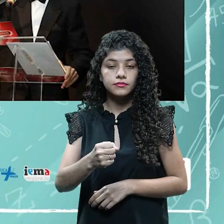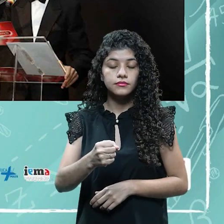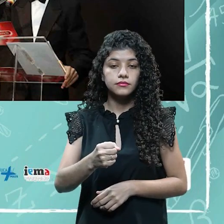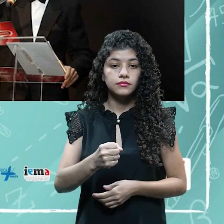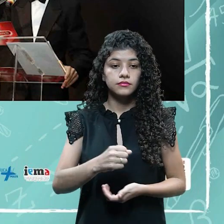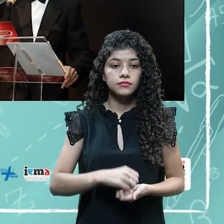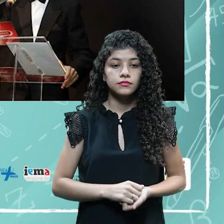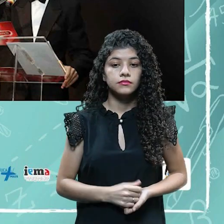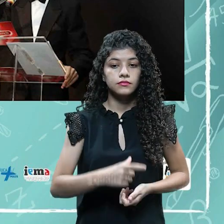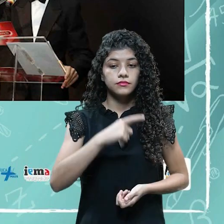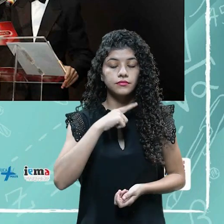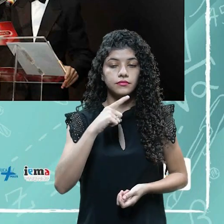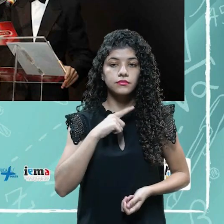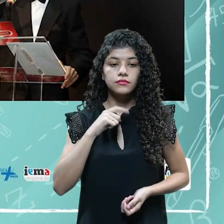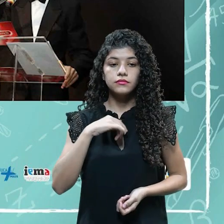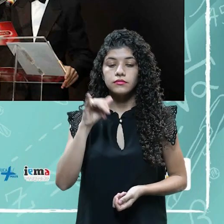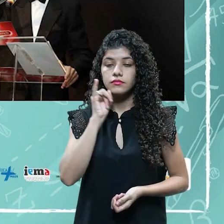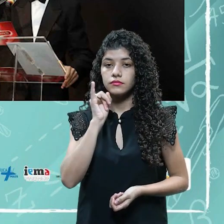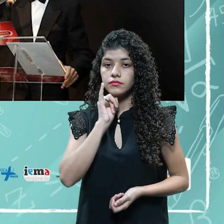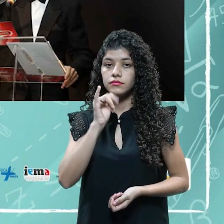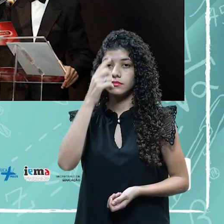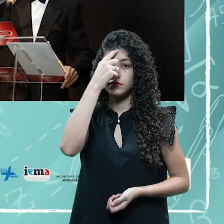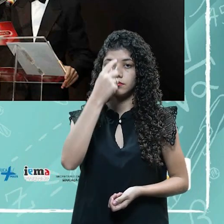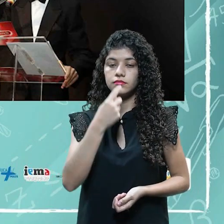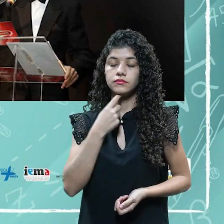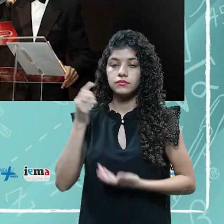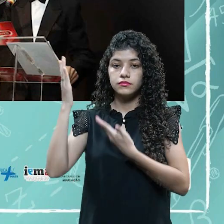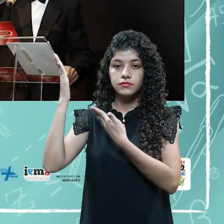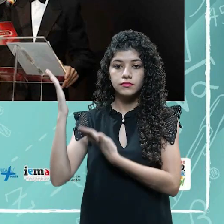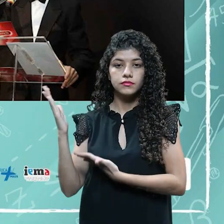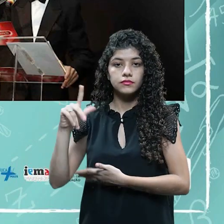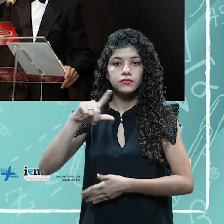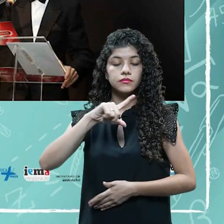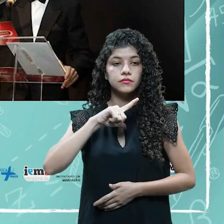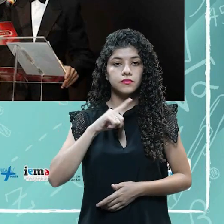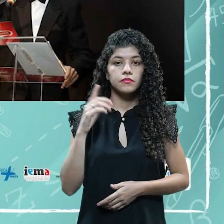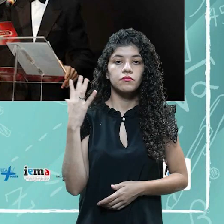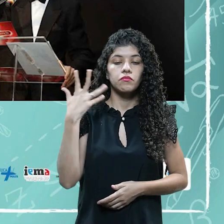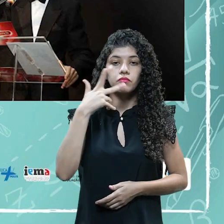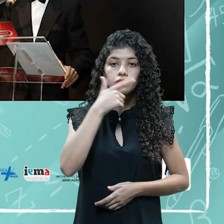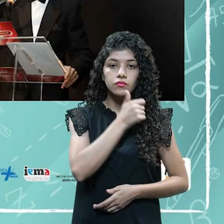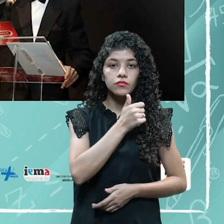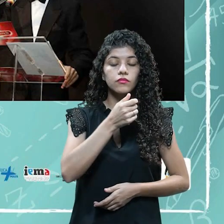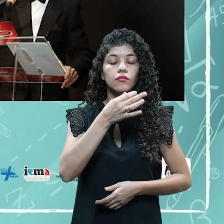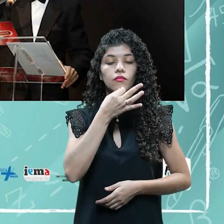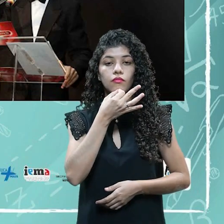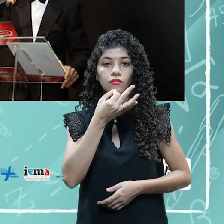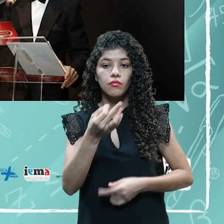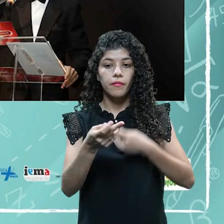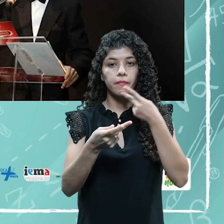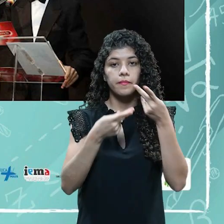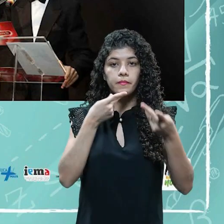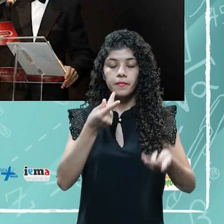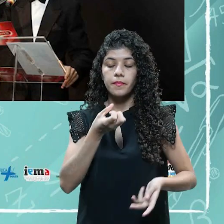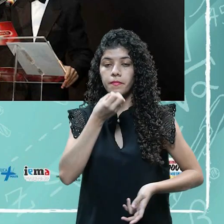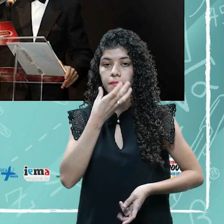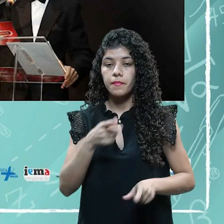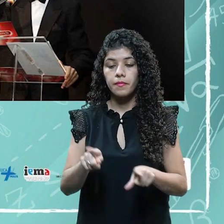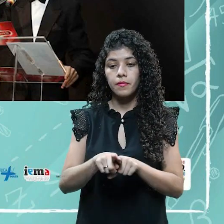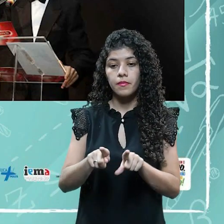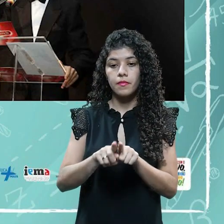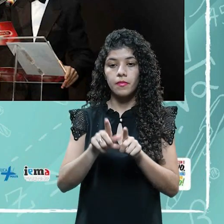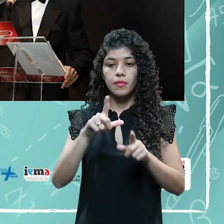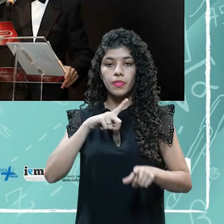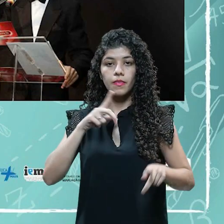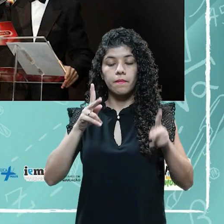como temos exemplo aqui na foto, né? Ele deve possuir uma boa aparência, uma boa discrição e postura. Então, ele fica